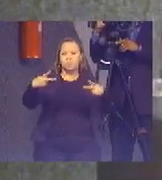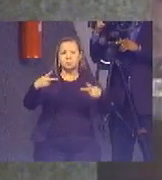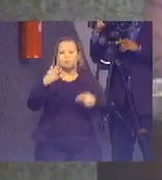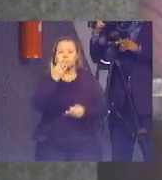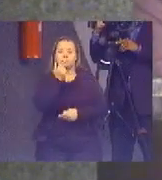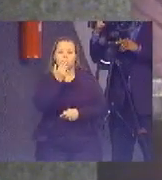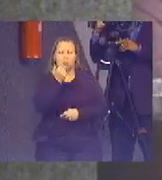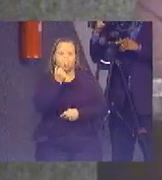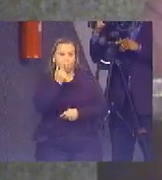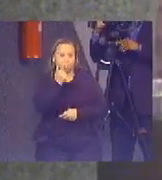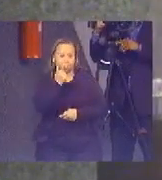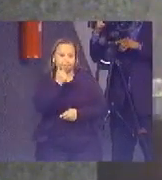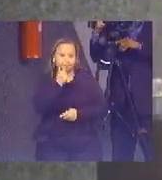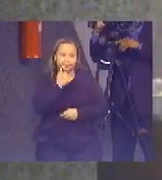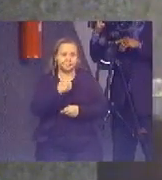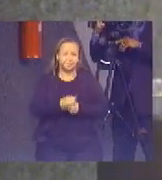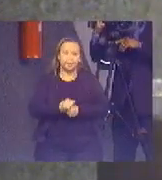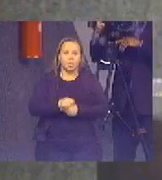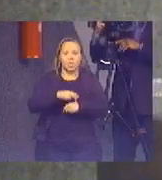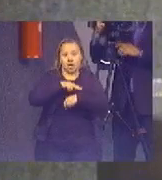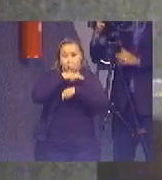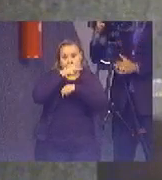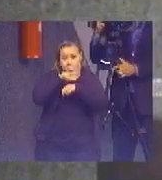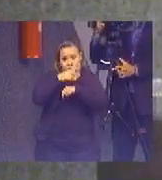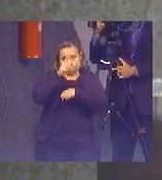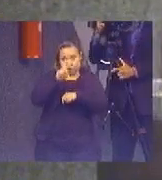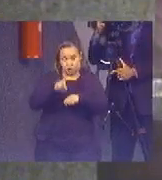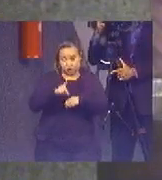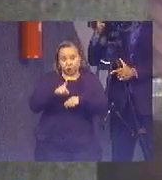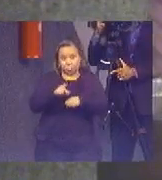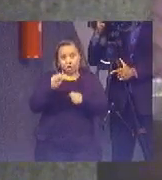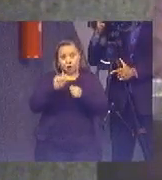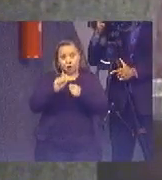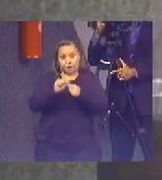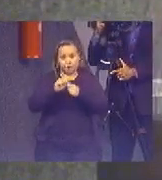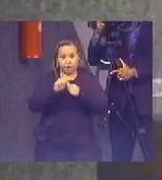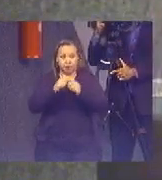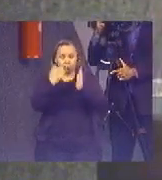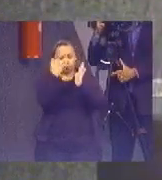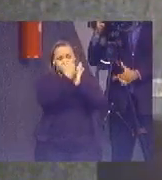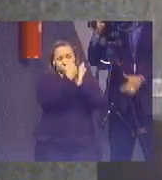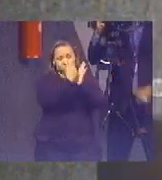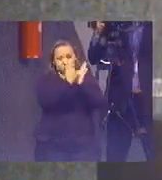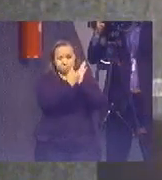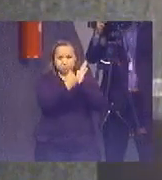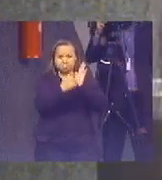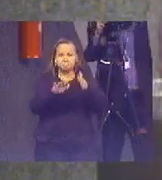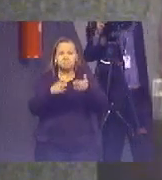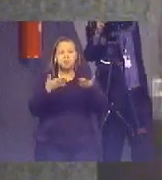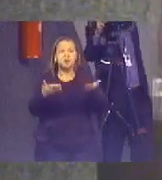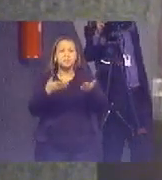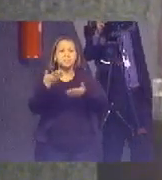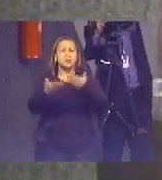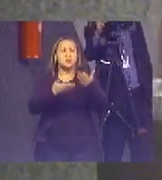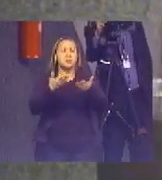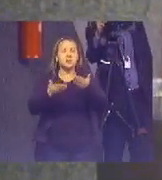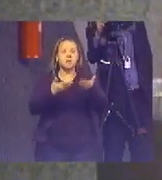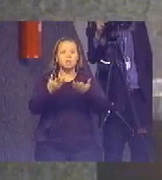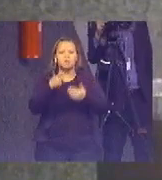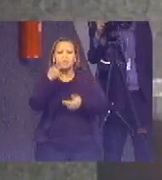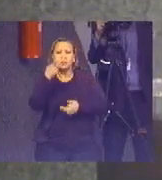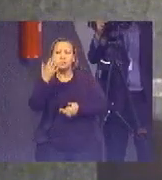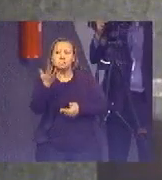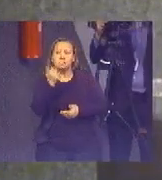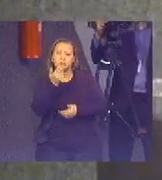Na auditoria, foi feito um levantamento de quais temas estariam relacionados à produção sustentável de alimentos.